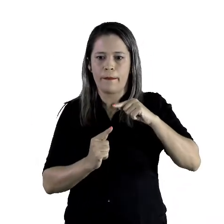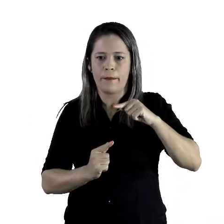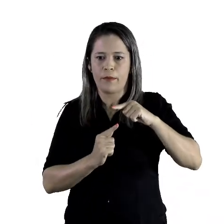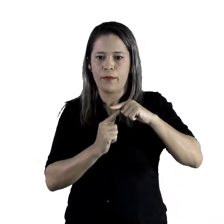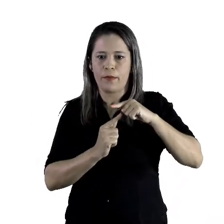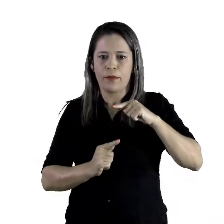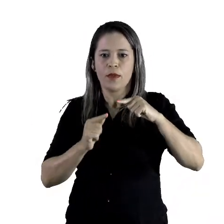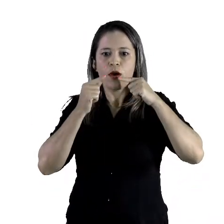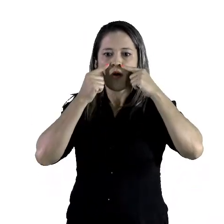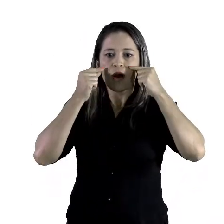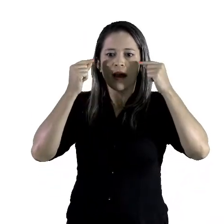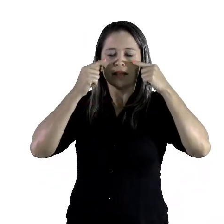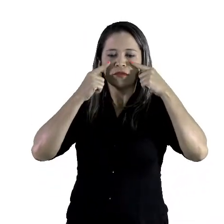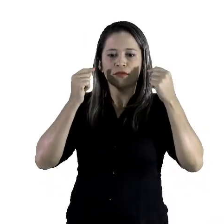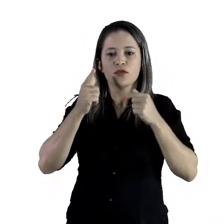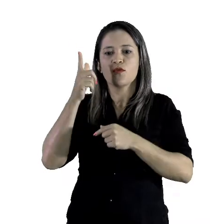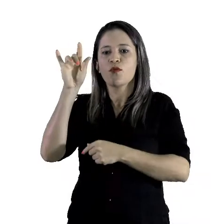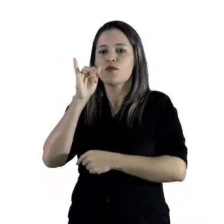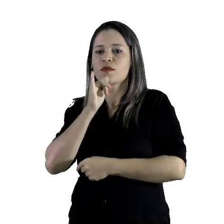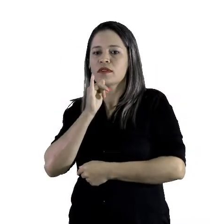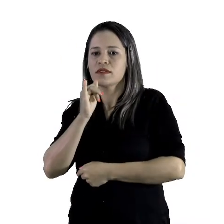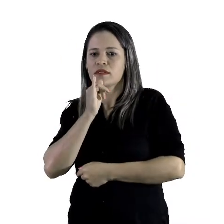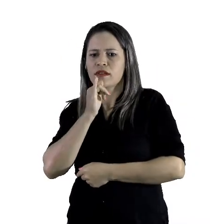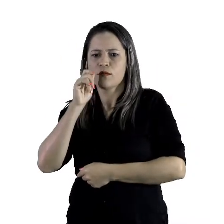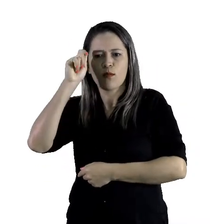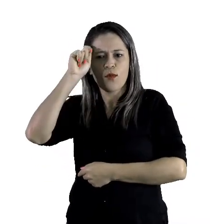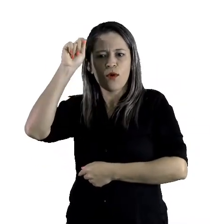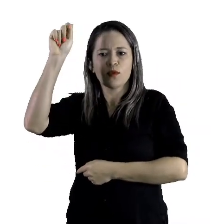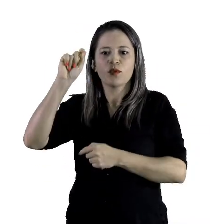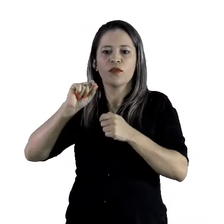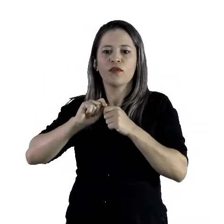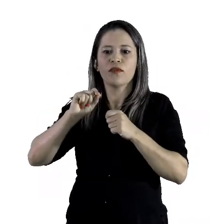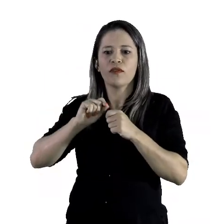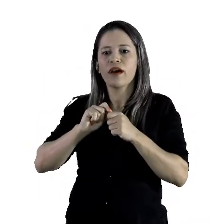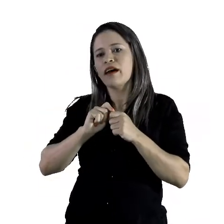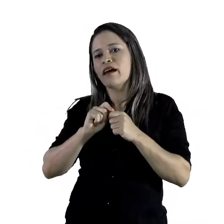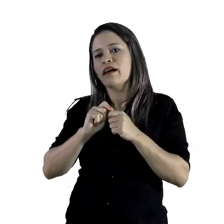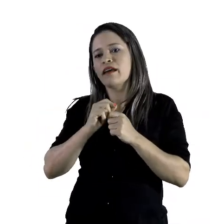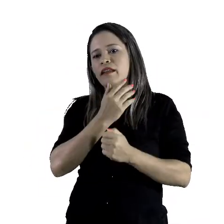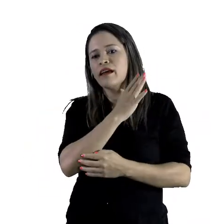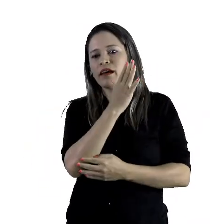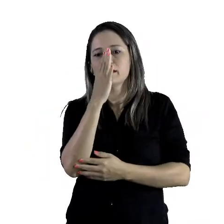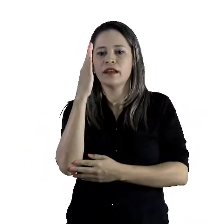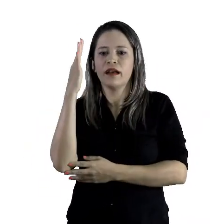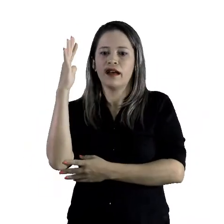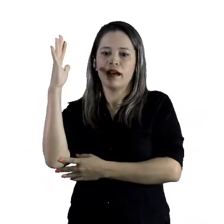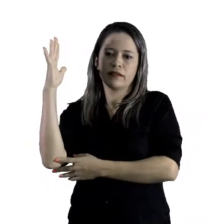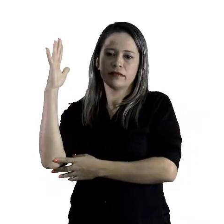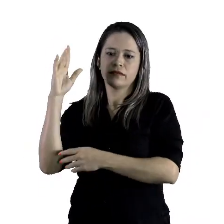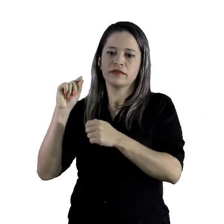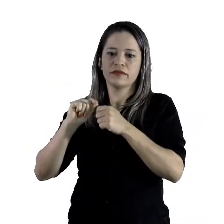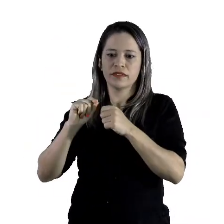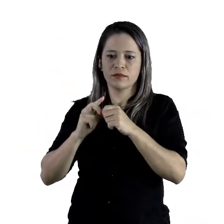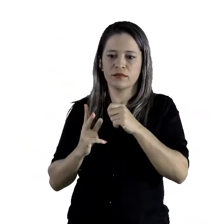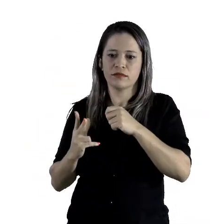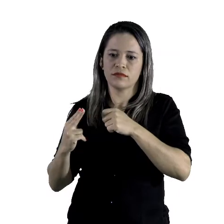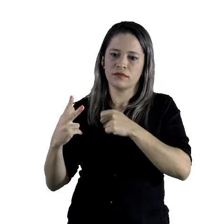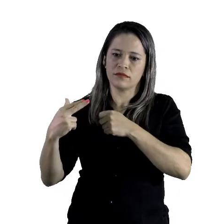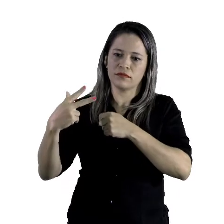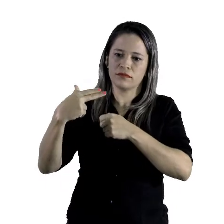No outro exemplo, o autor construiu as árvores com recorte de papel.